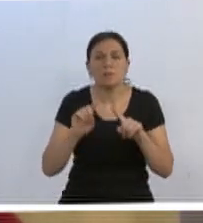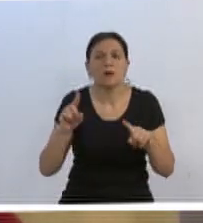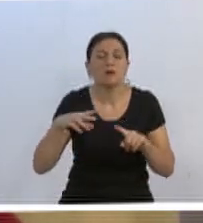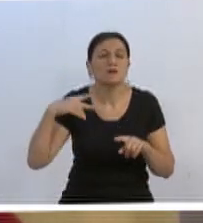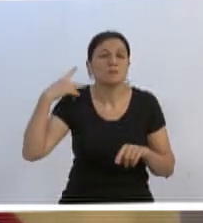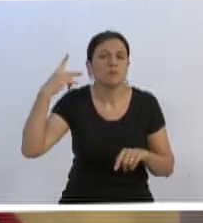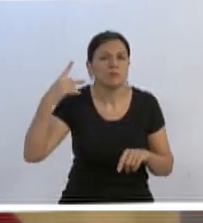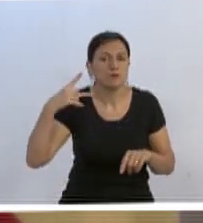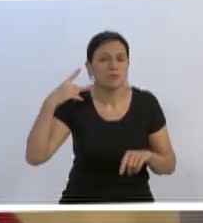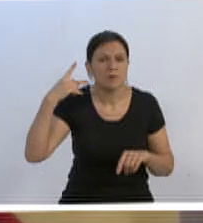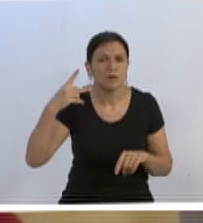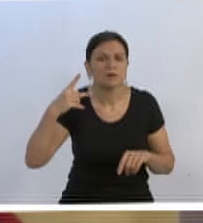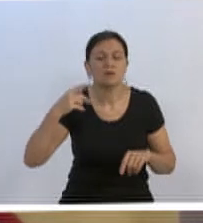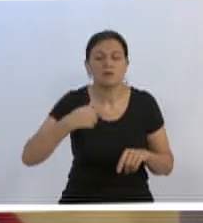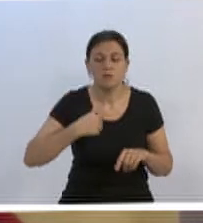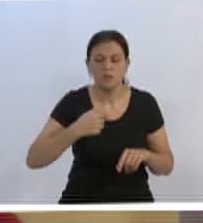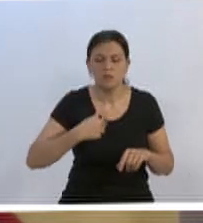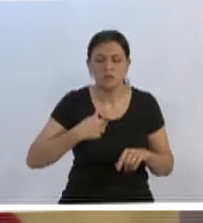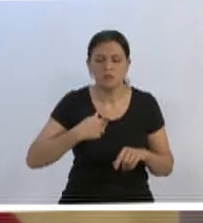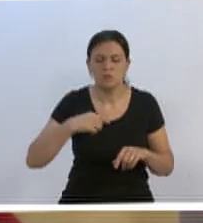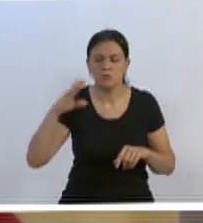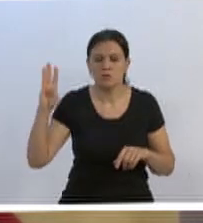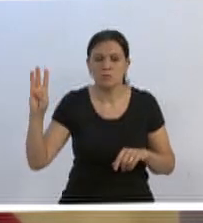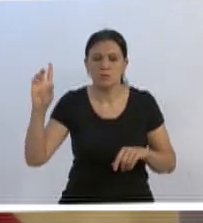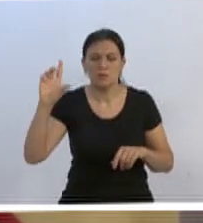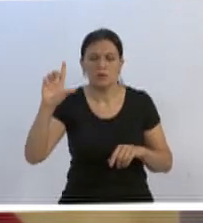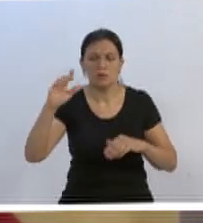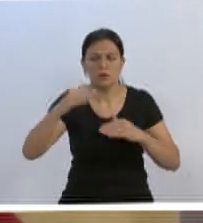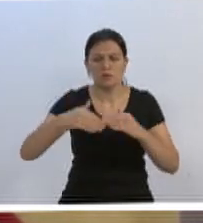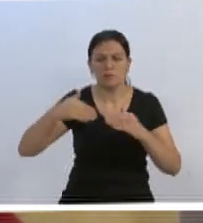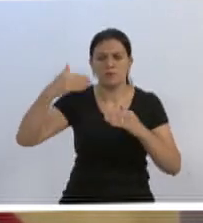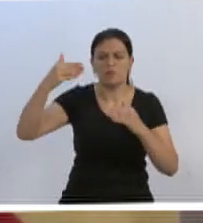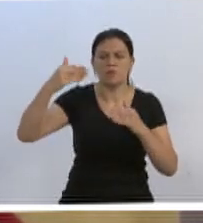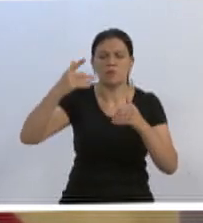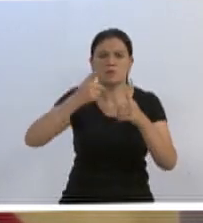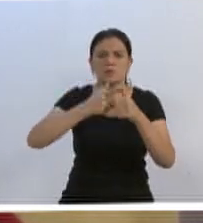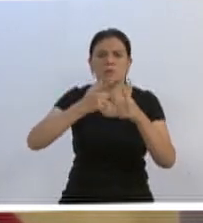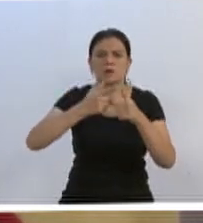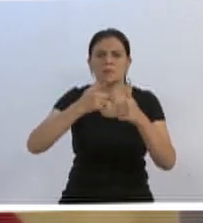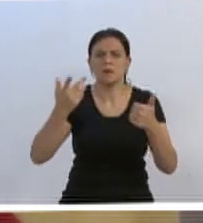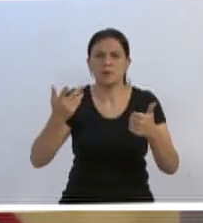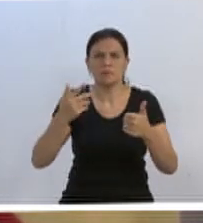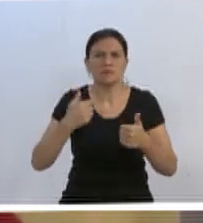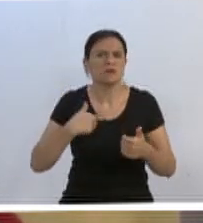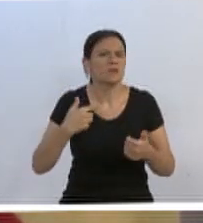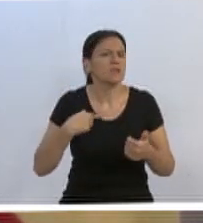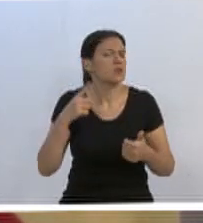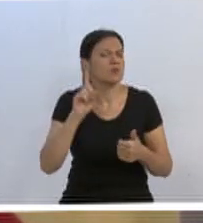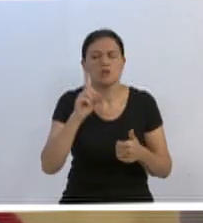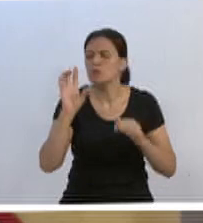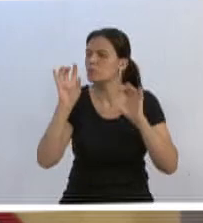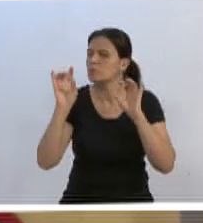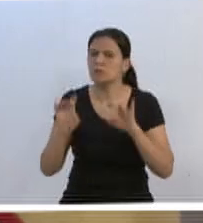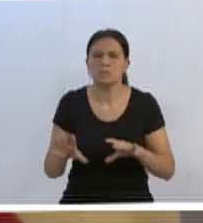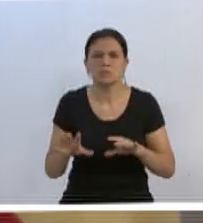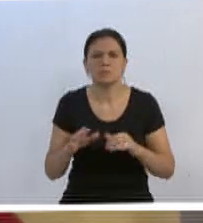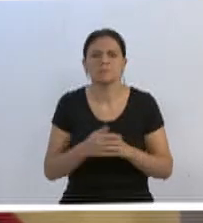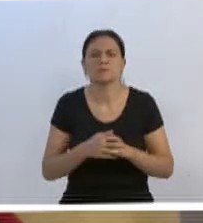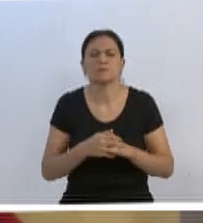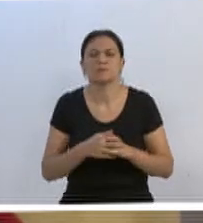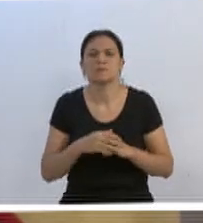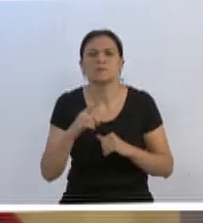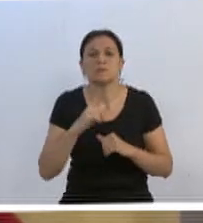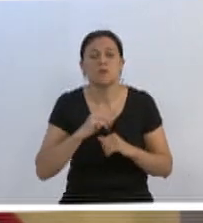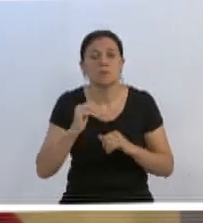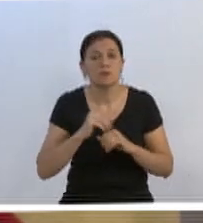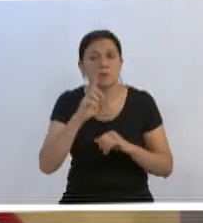sobretudo, de a gente colocar a nossa cidade, a cidade de Blumenau, no primeiro plano, e eu não abdicarei disso. Temos mais um